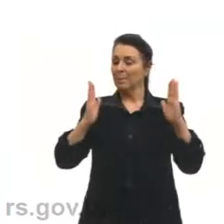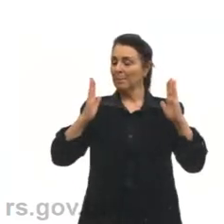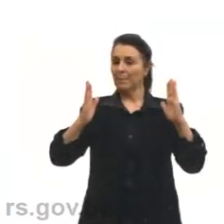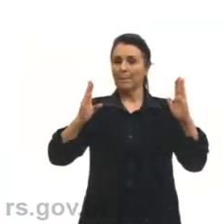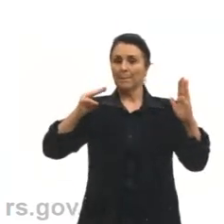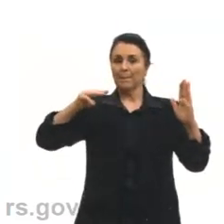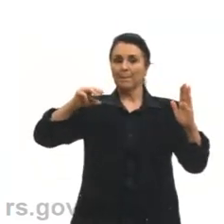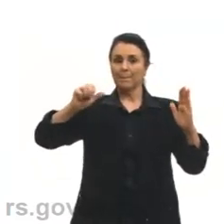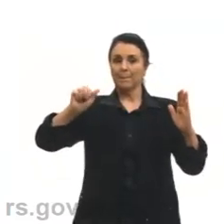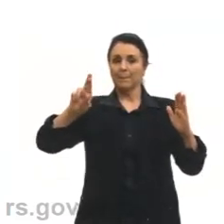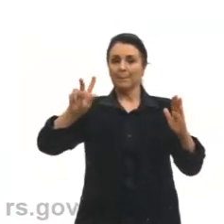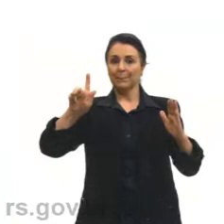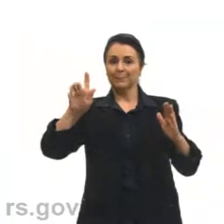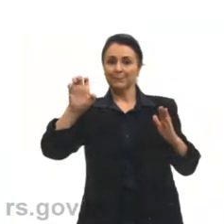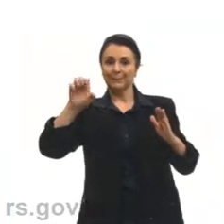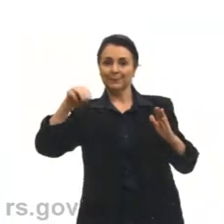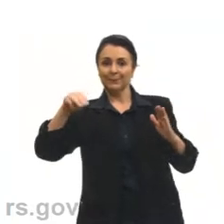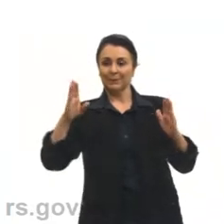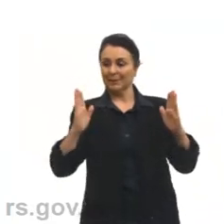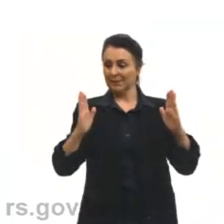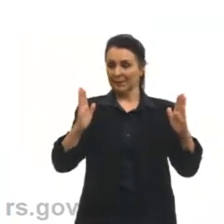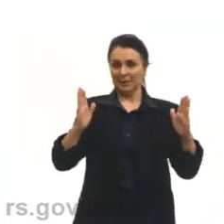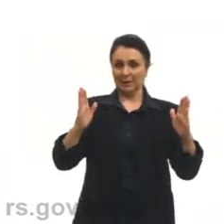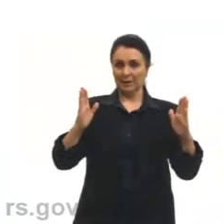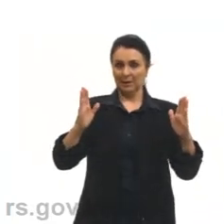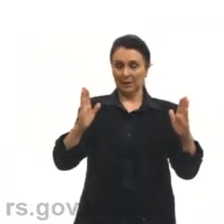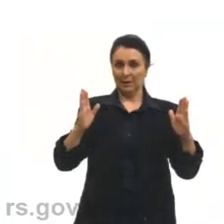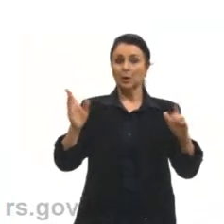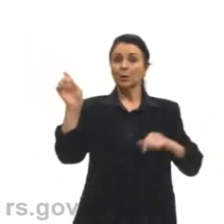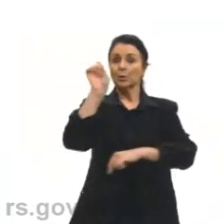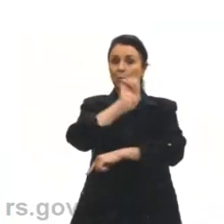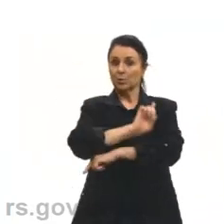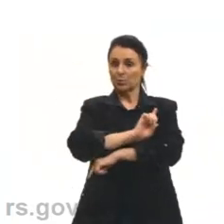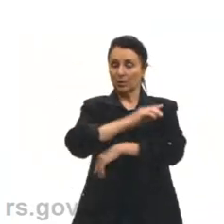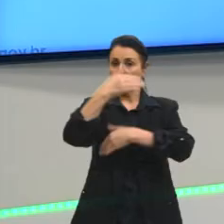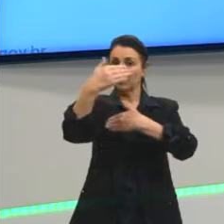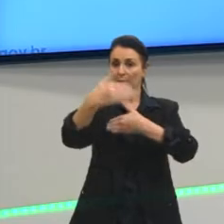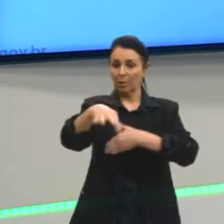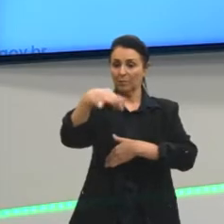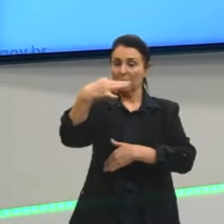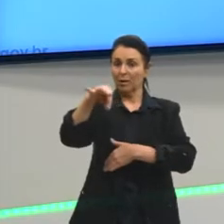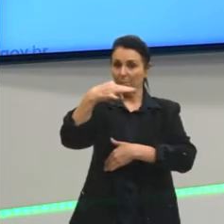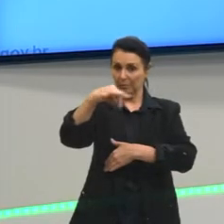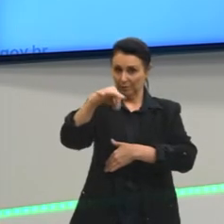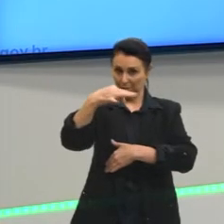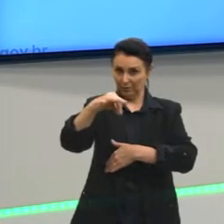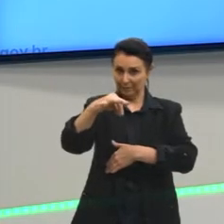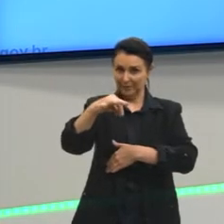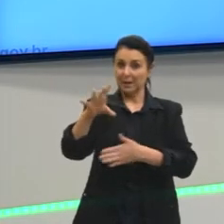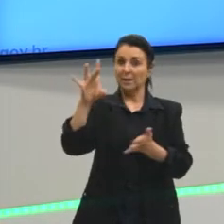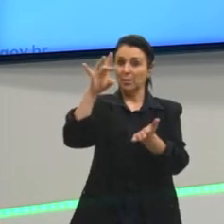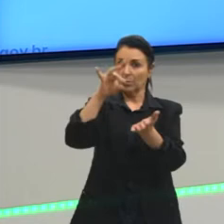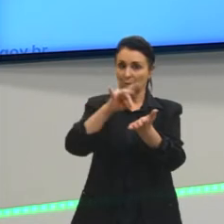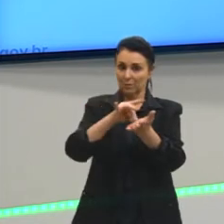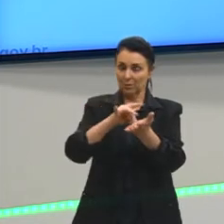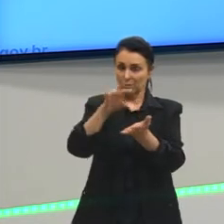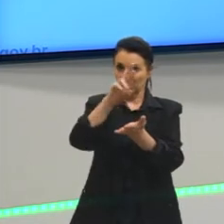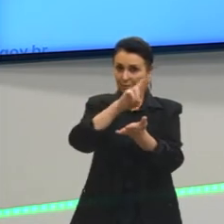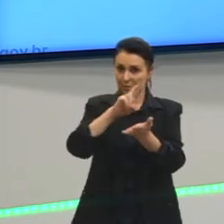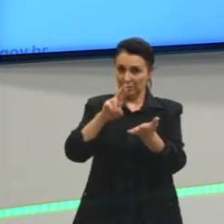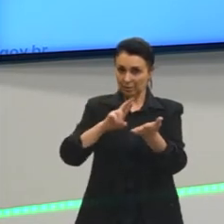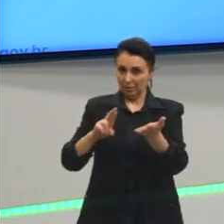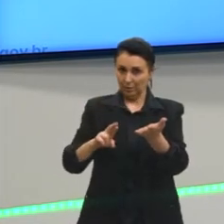No dia da prova do Enem, vocês vão ganhar uma folha, que a gente chama de folha oficial, né, de redação, que é